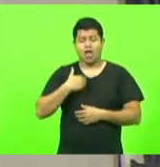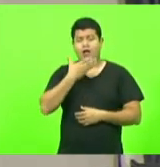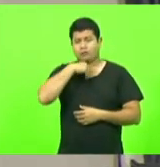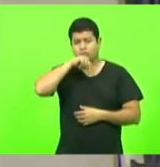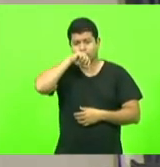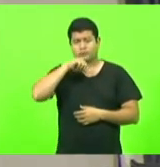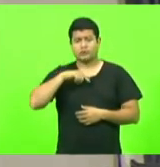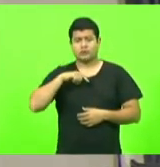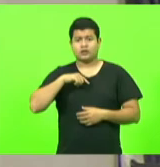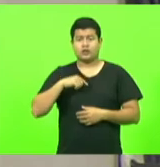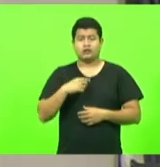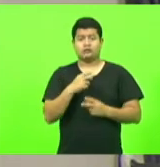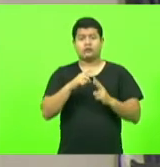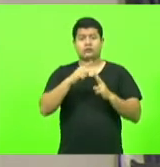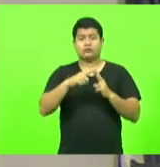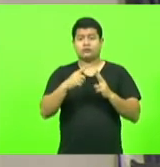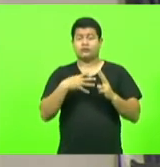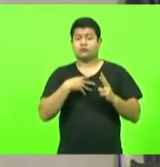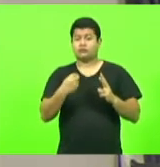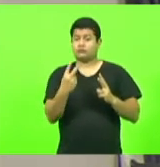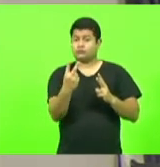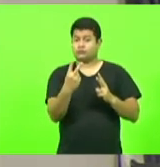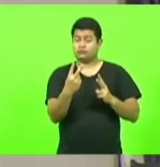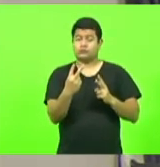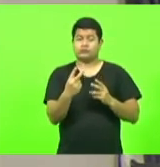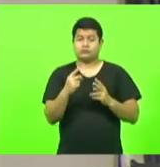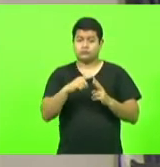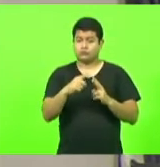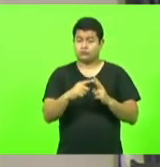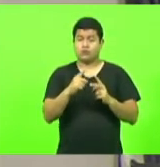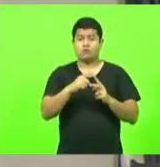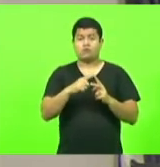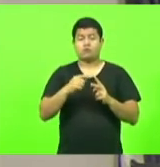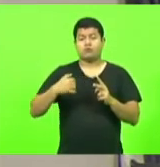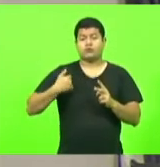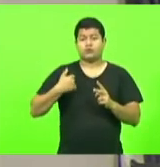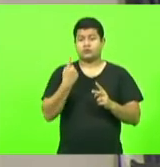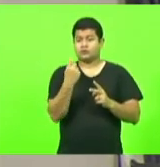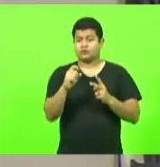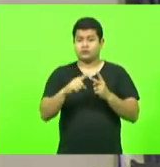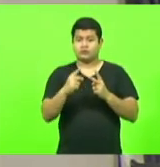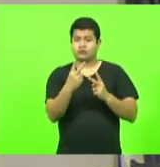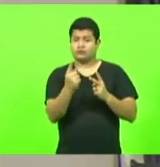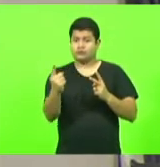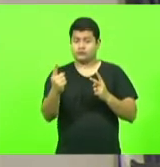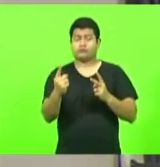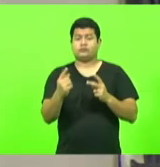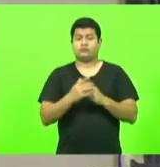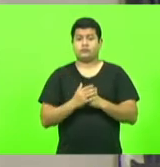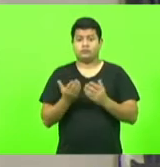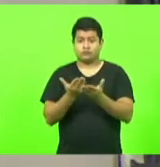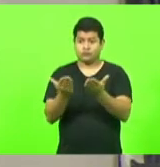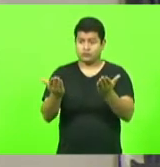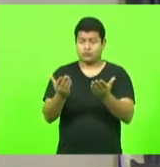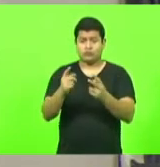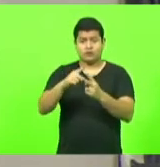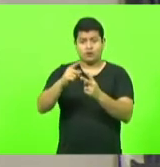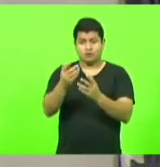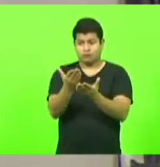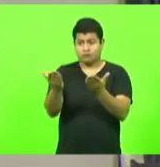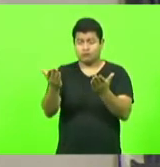18 anos esse exemplo que vocês estão dando na sua pessoa nessa manhã aqui no parlamento